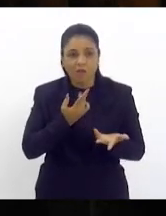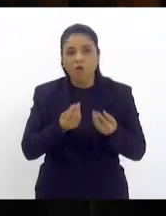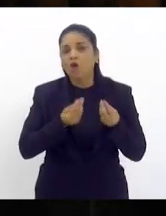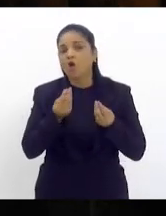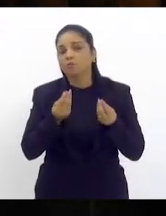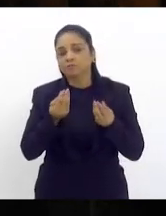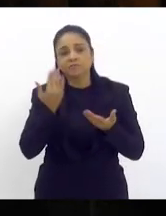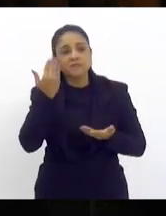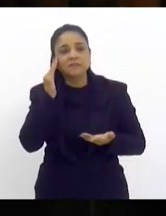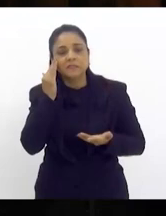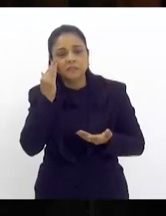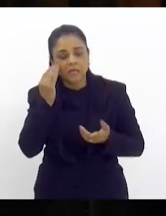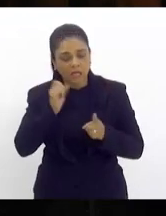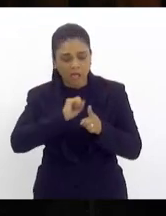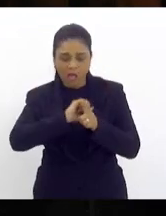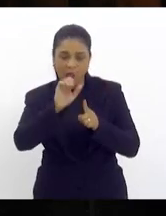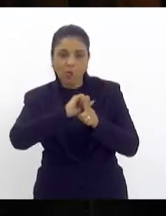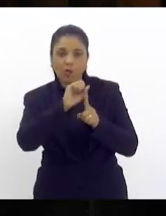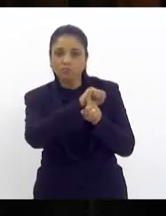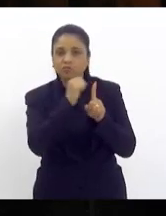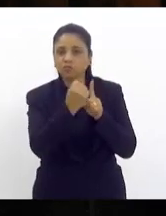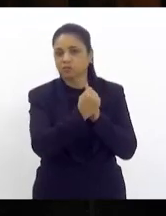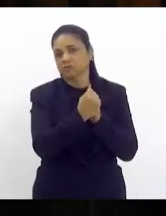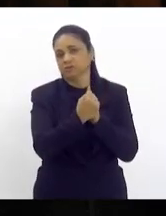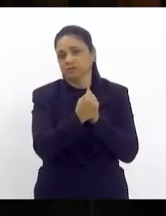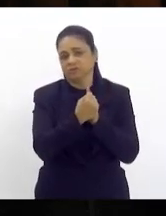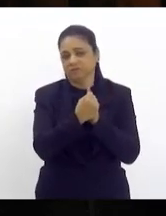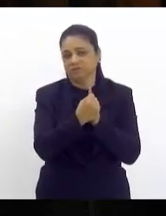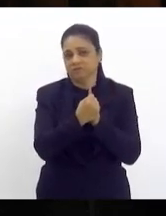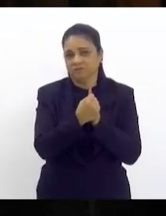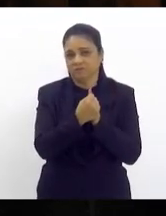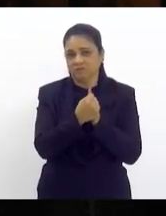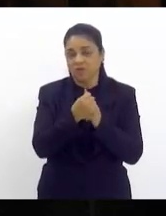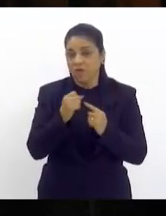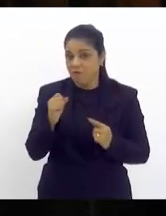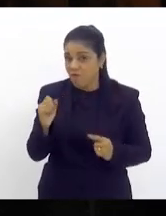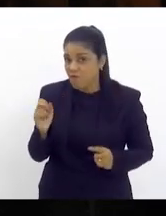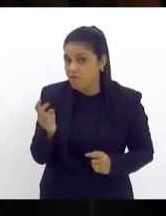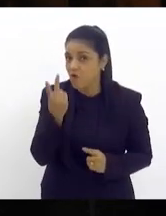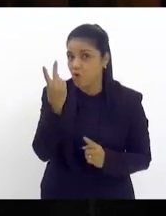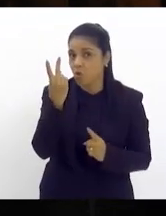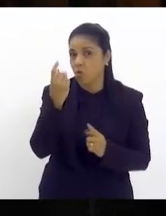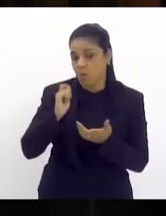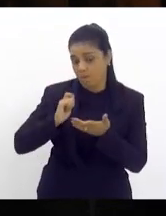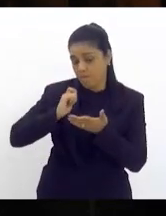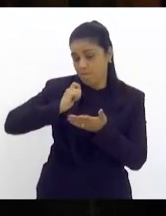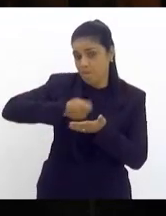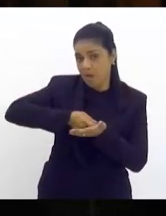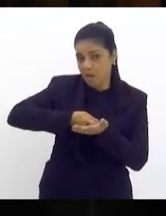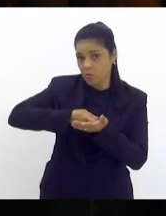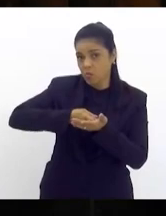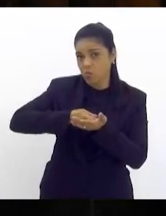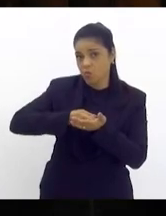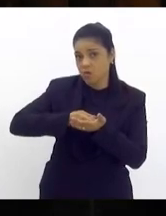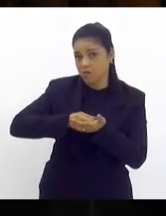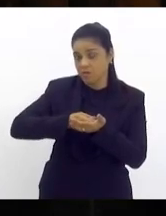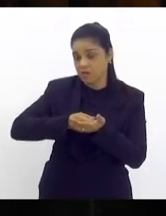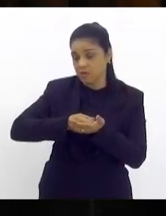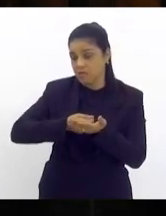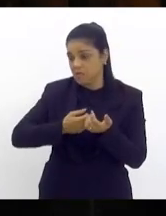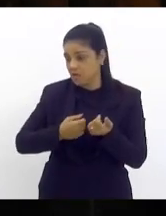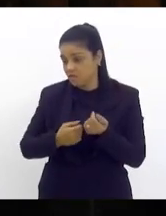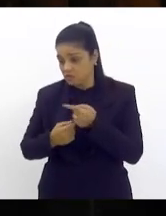de aluguel social e ainda assim os valores pagos é um tremendo jogo de empurra entre